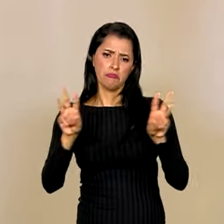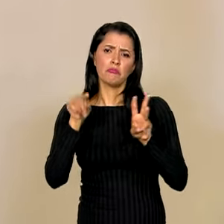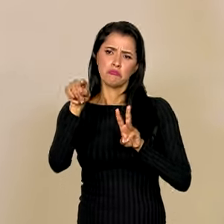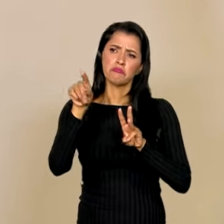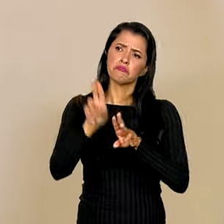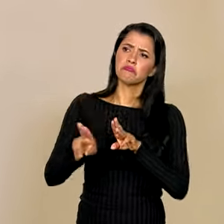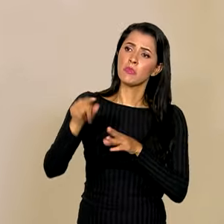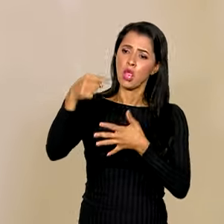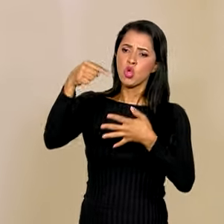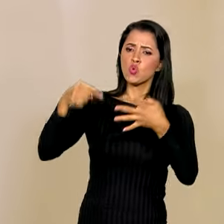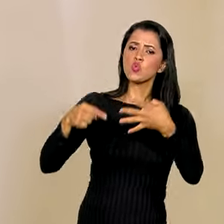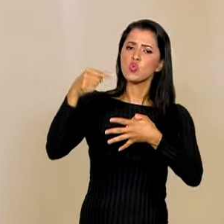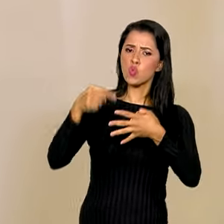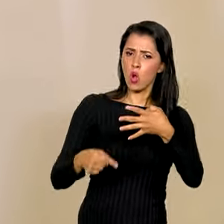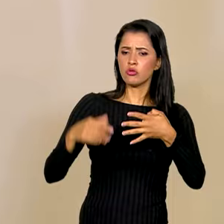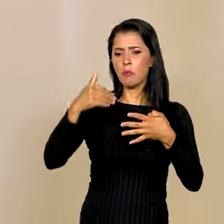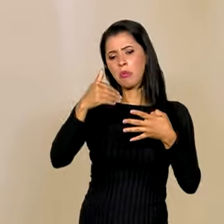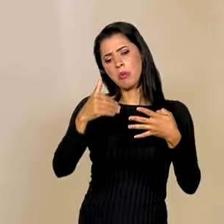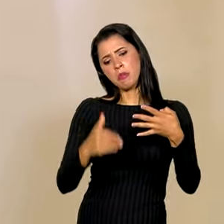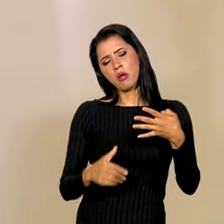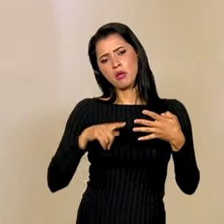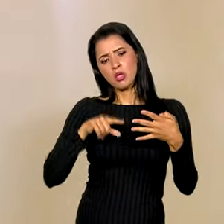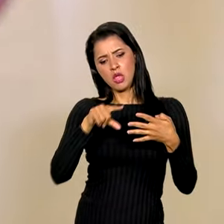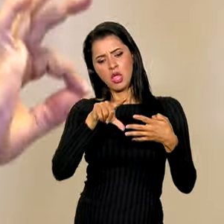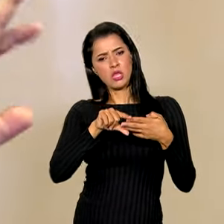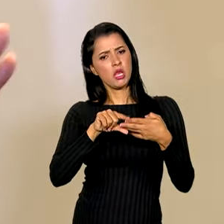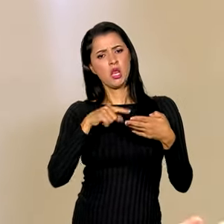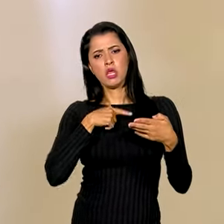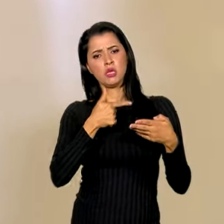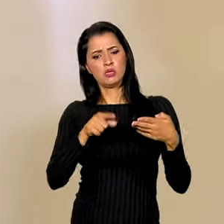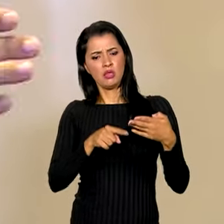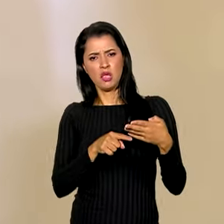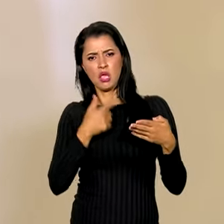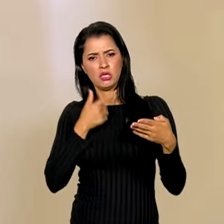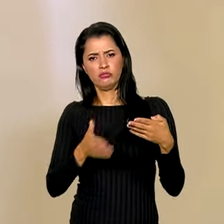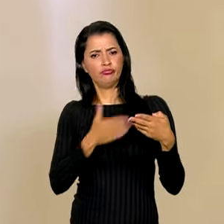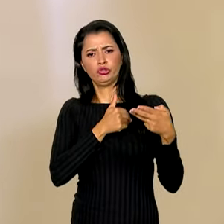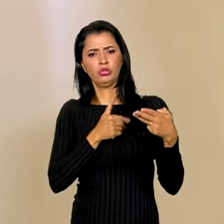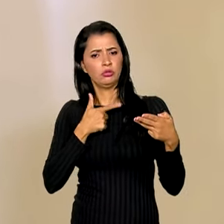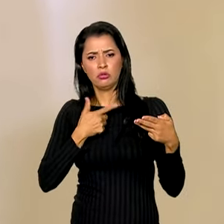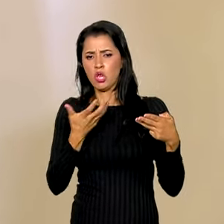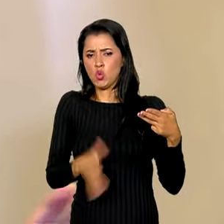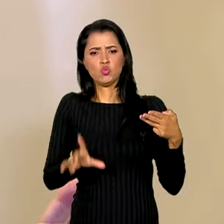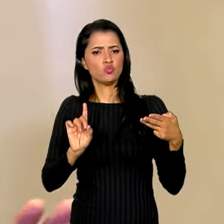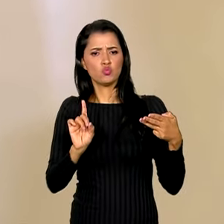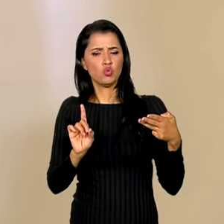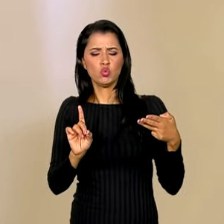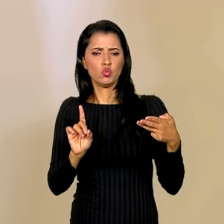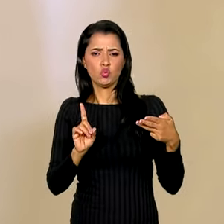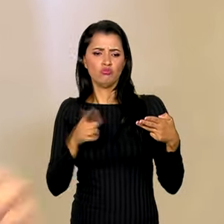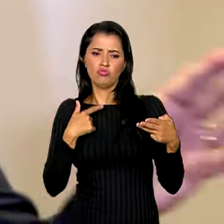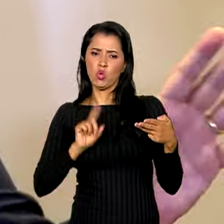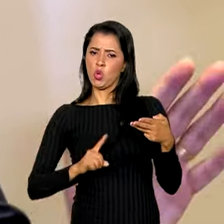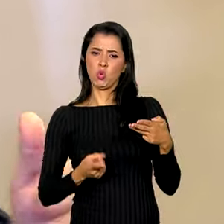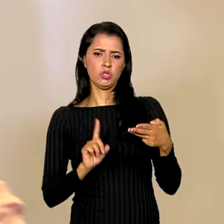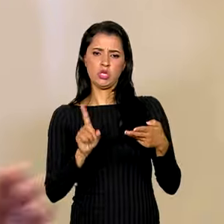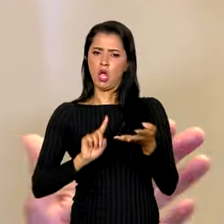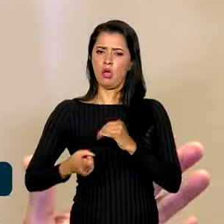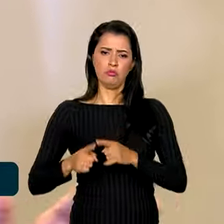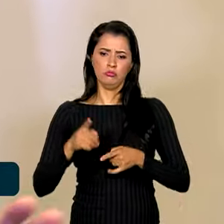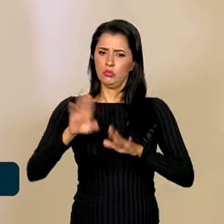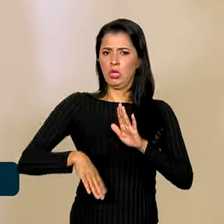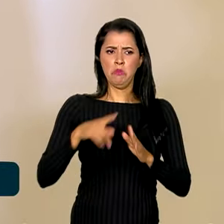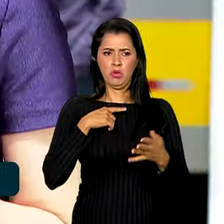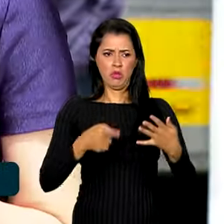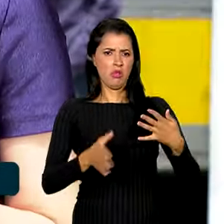quatro itens eu reconheço três. Esse outro eu não reconheço, não vou renegociar nem com desconto,